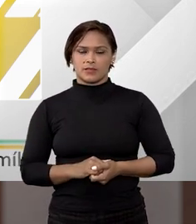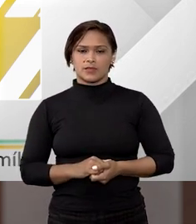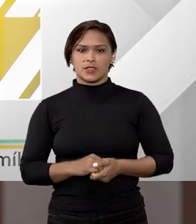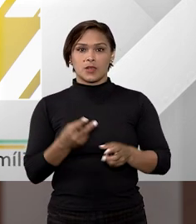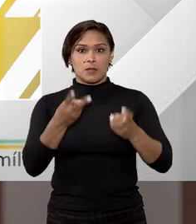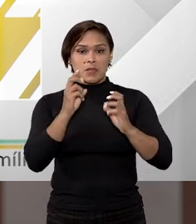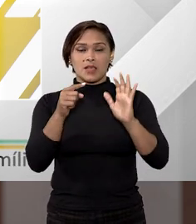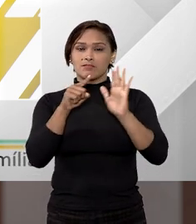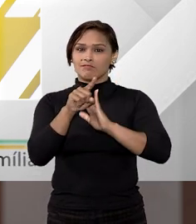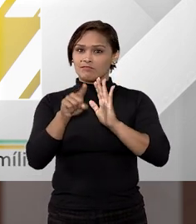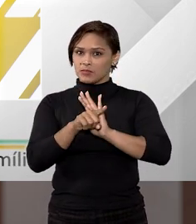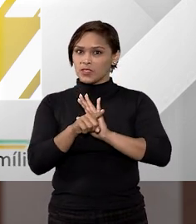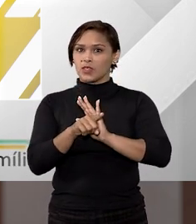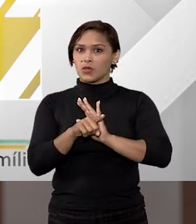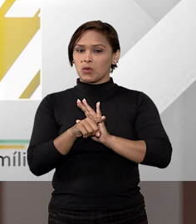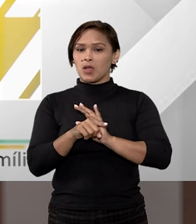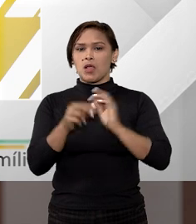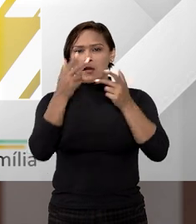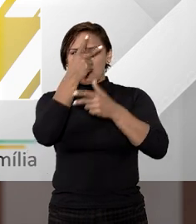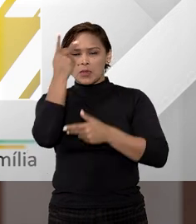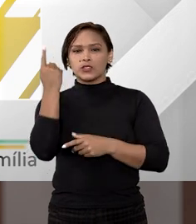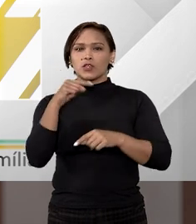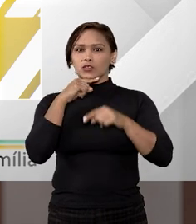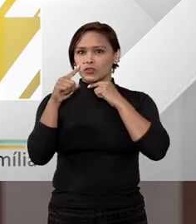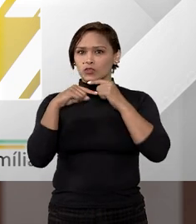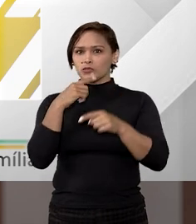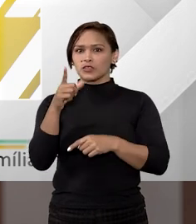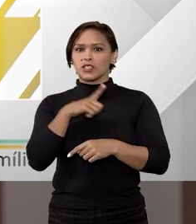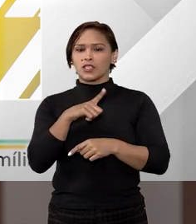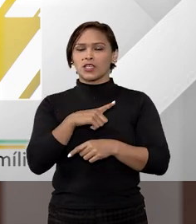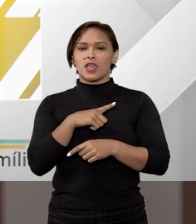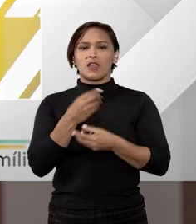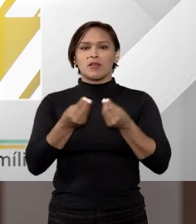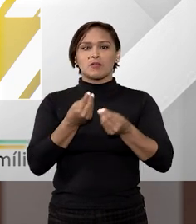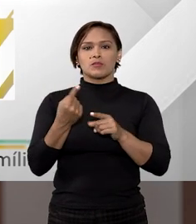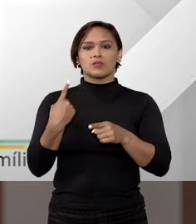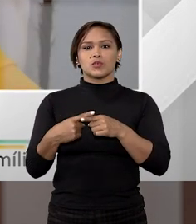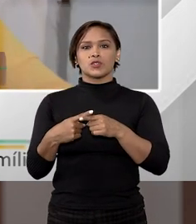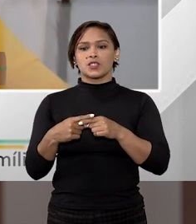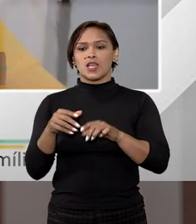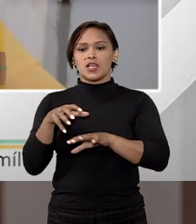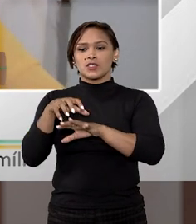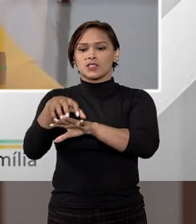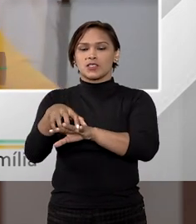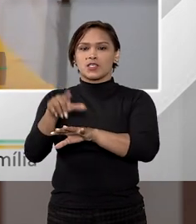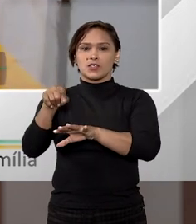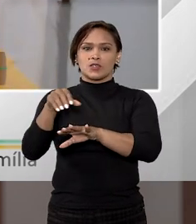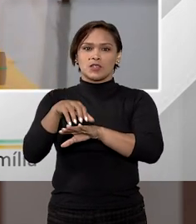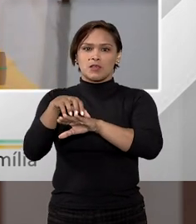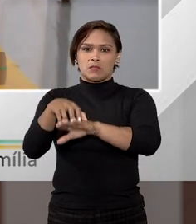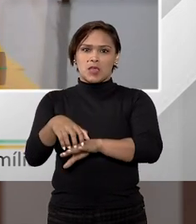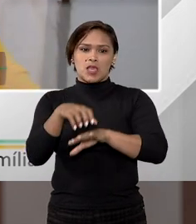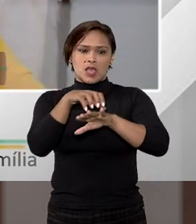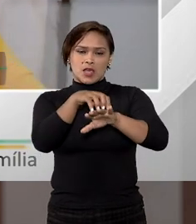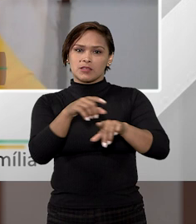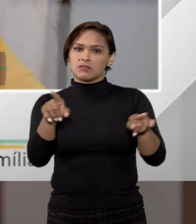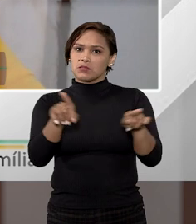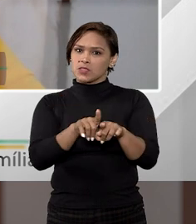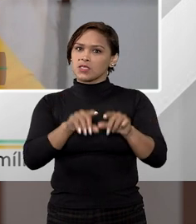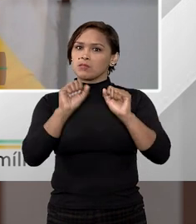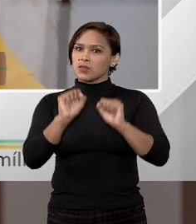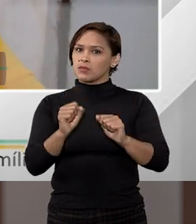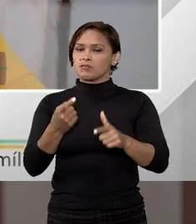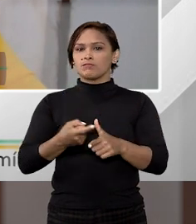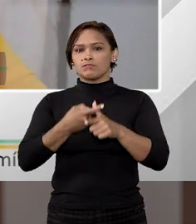Olha só, essa pergunta, muitas pessoas têm essa dúvida, Tiago, com relação a se o estacionamento ou os box, eles também